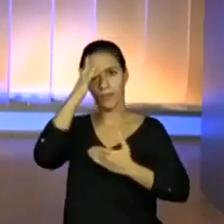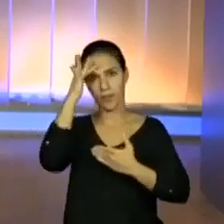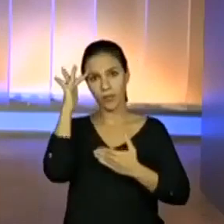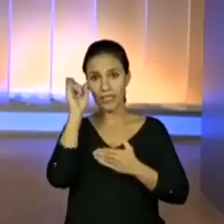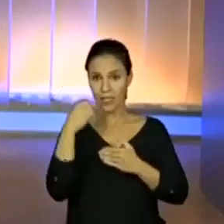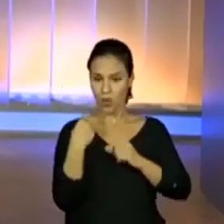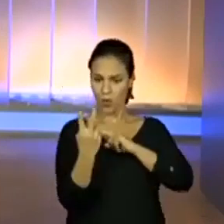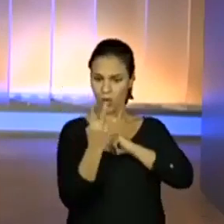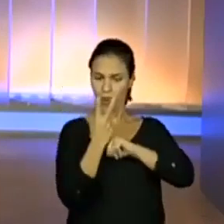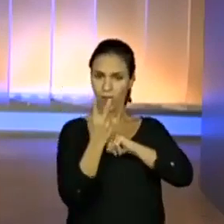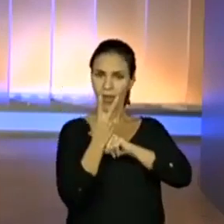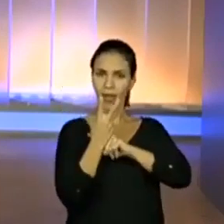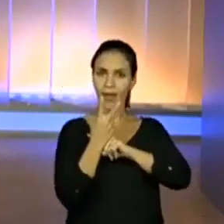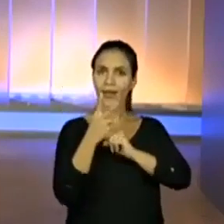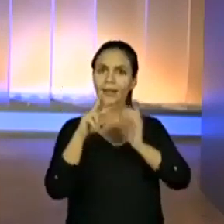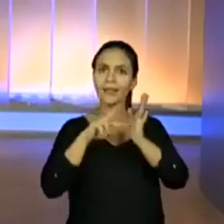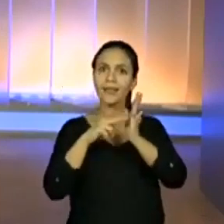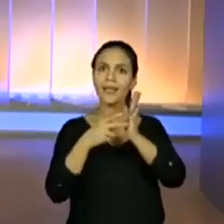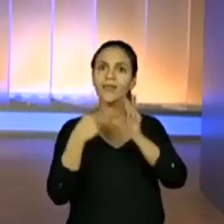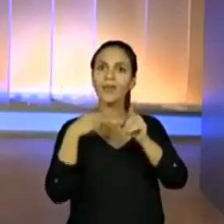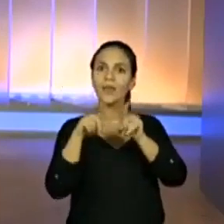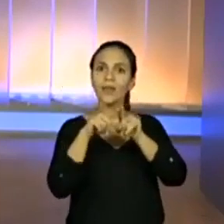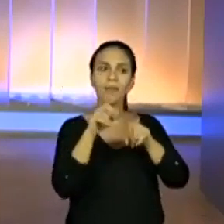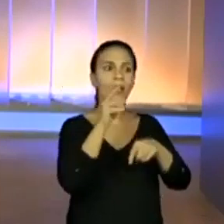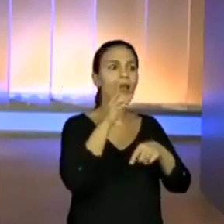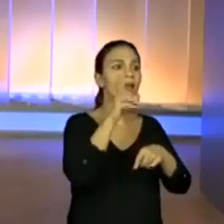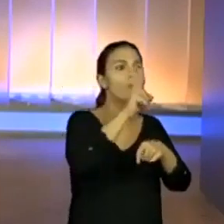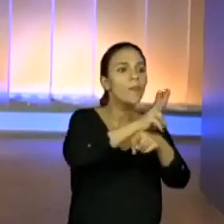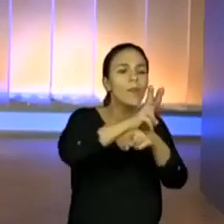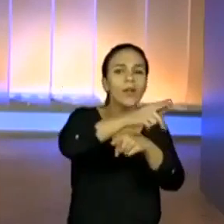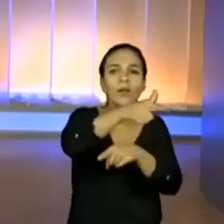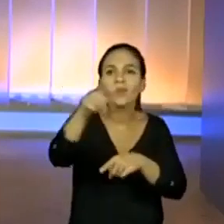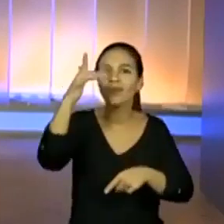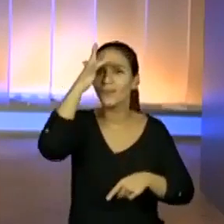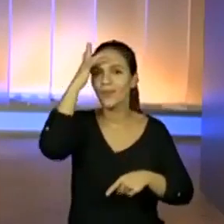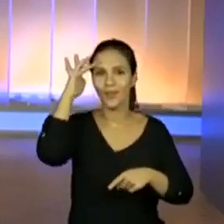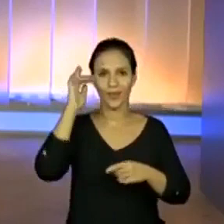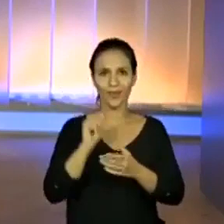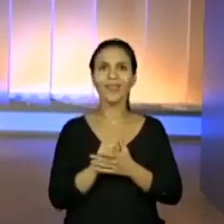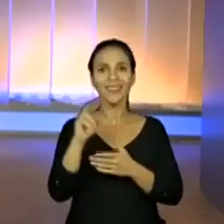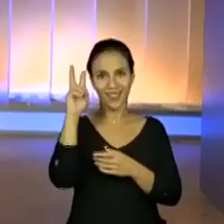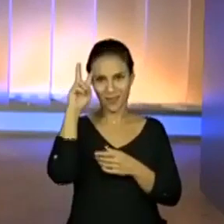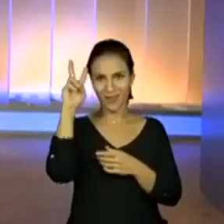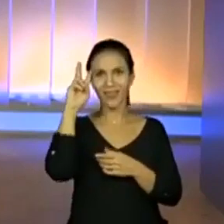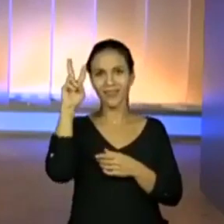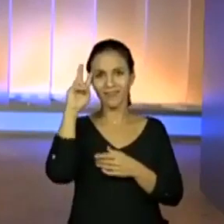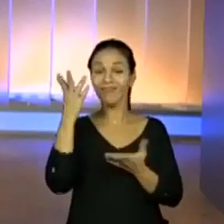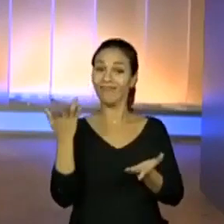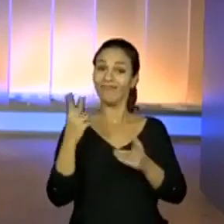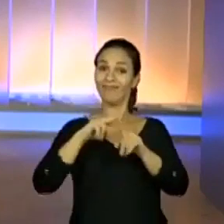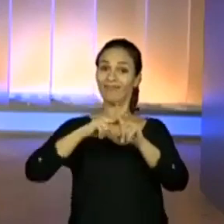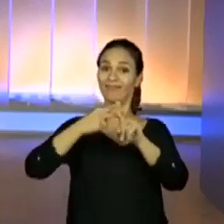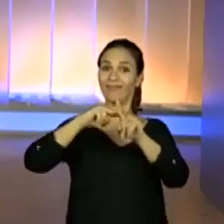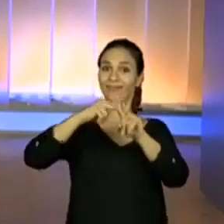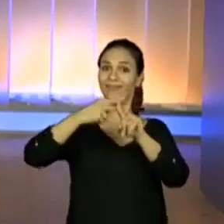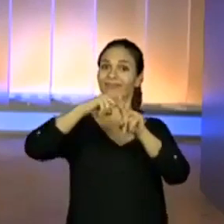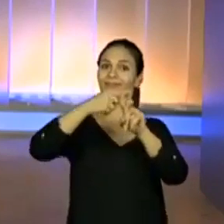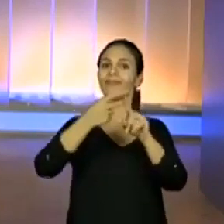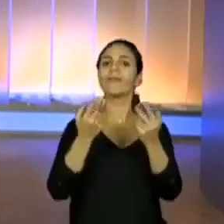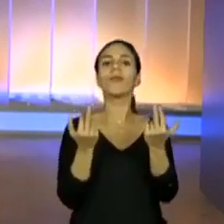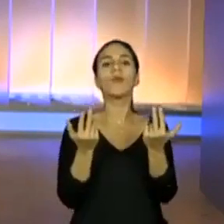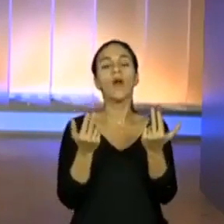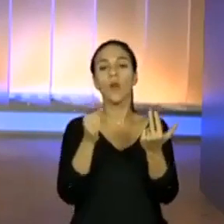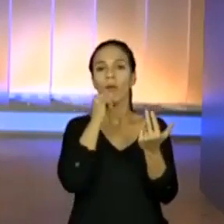protege, você está protegendo os seus. Você está protegendo quem está ao seu lado. Lembra da multiplicação? Enfim, a gente tem que multiplicar